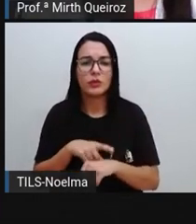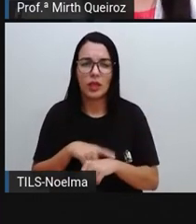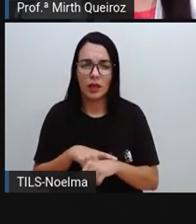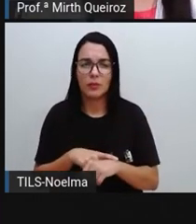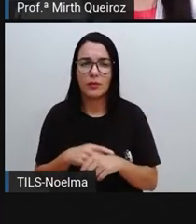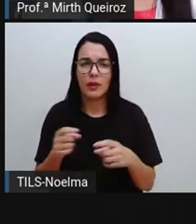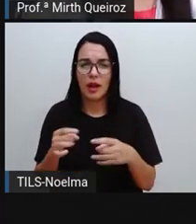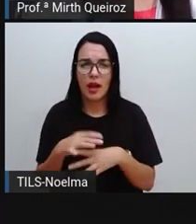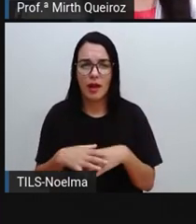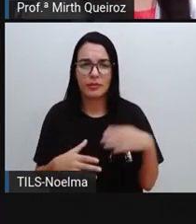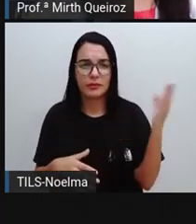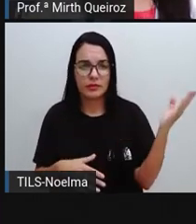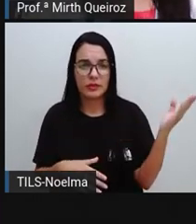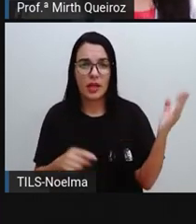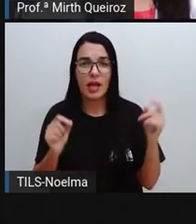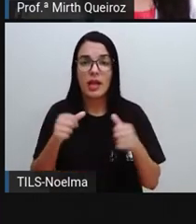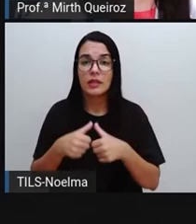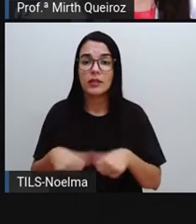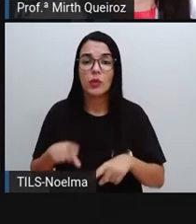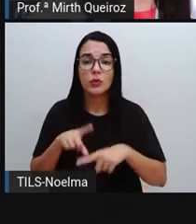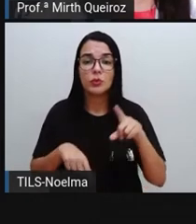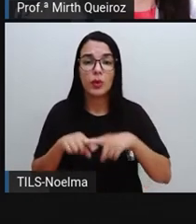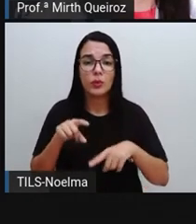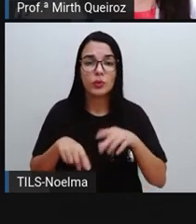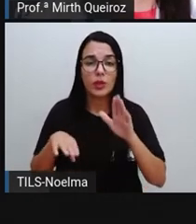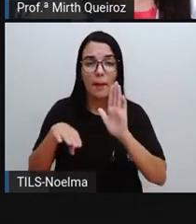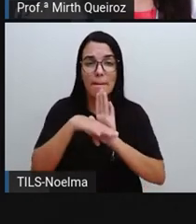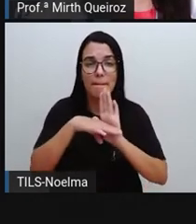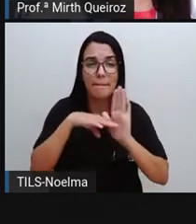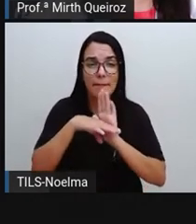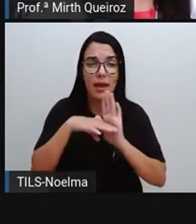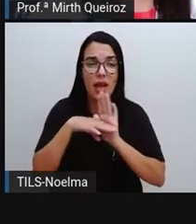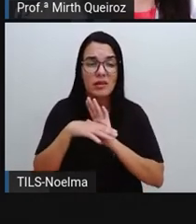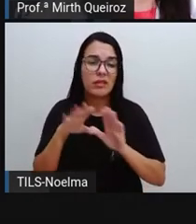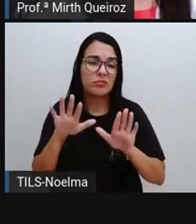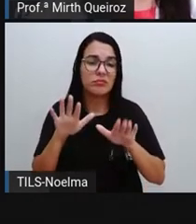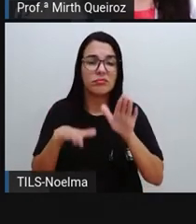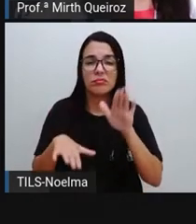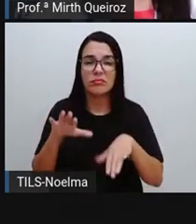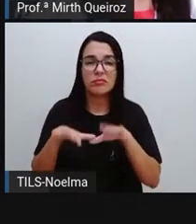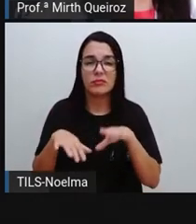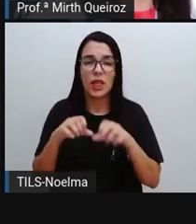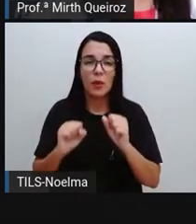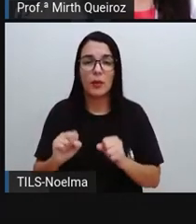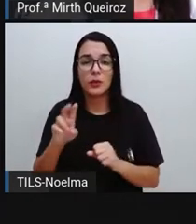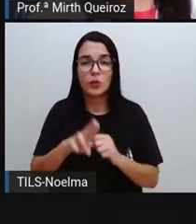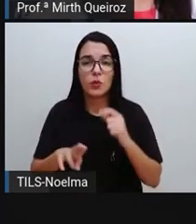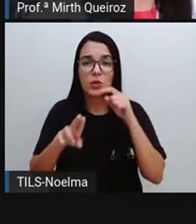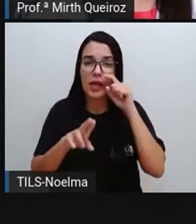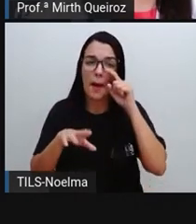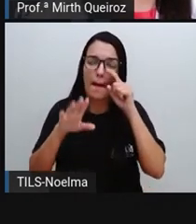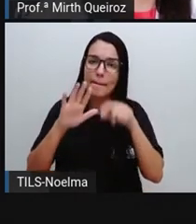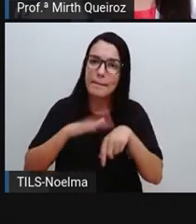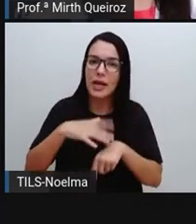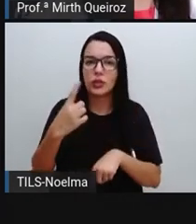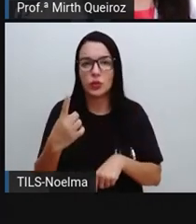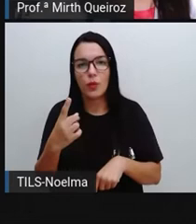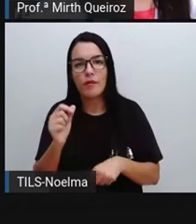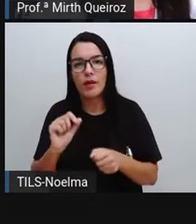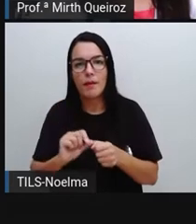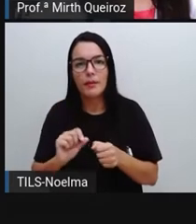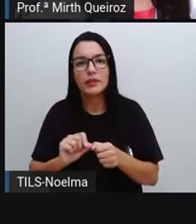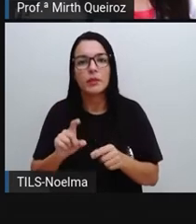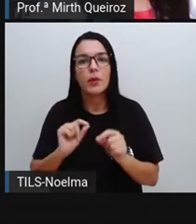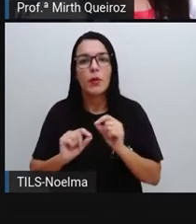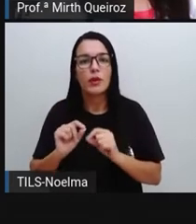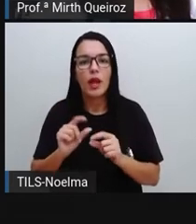-duráveis, nessa categoria, são aqueles produtos que têm média duração, que podem ser utilizadas mais de uma vez, mas